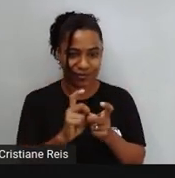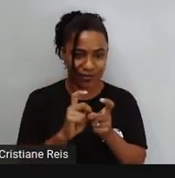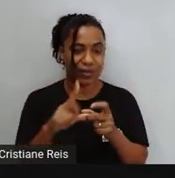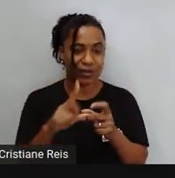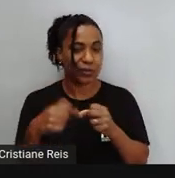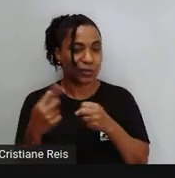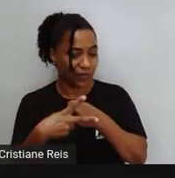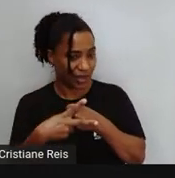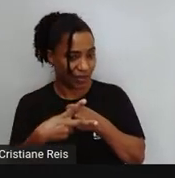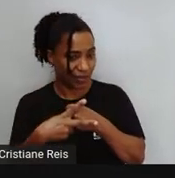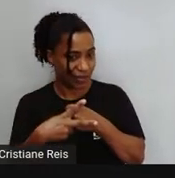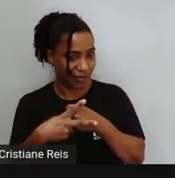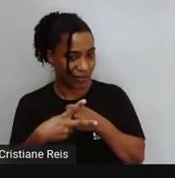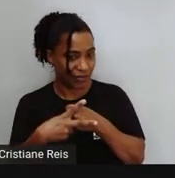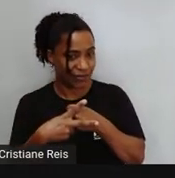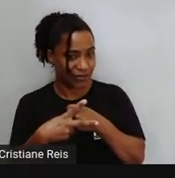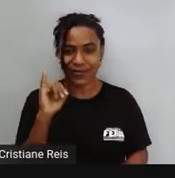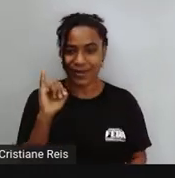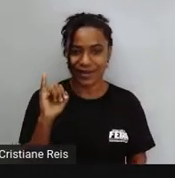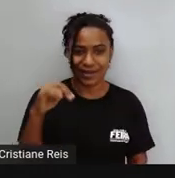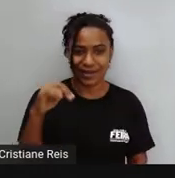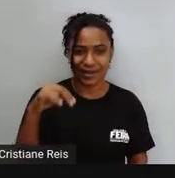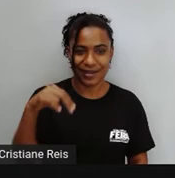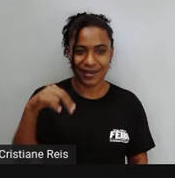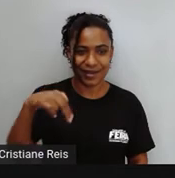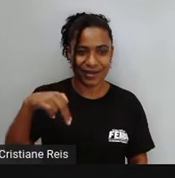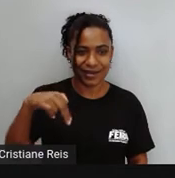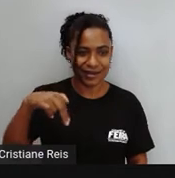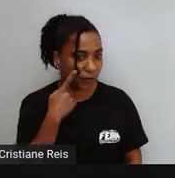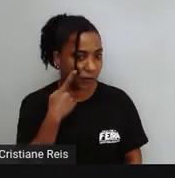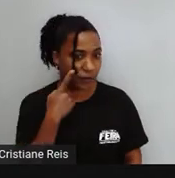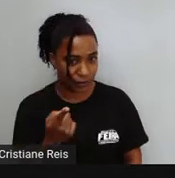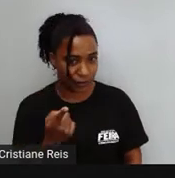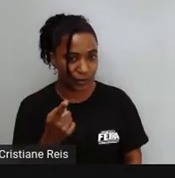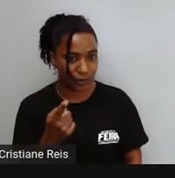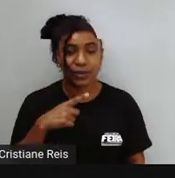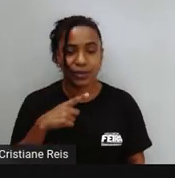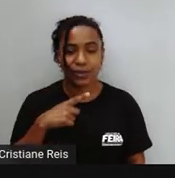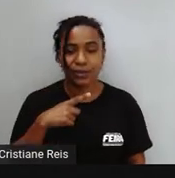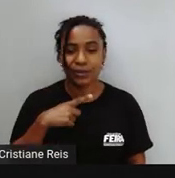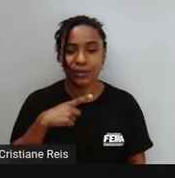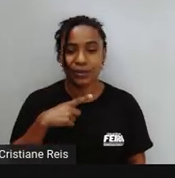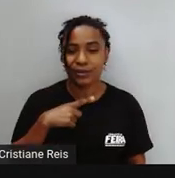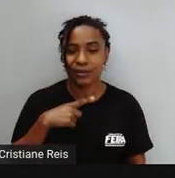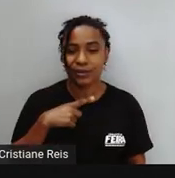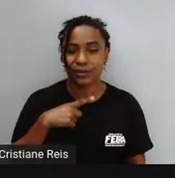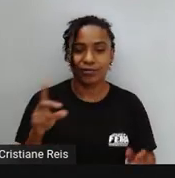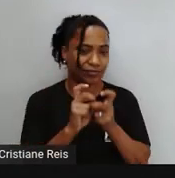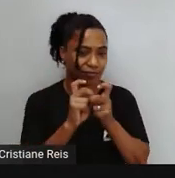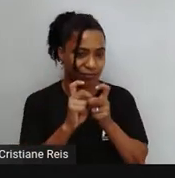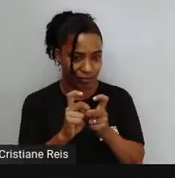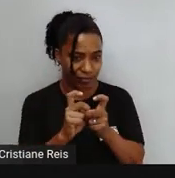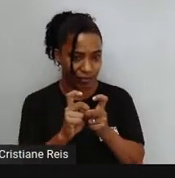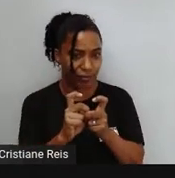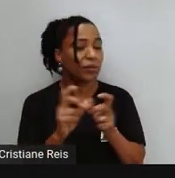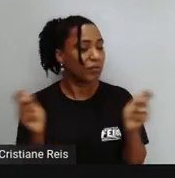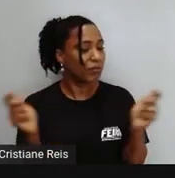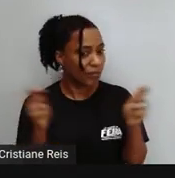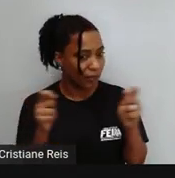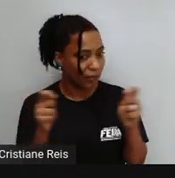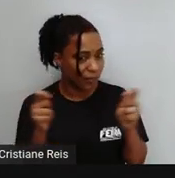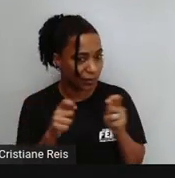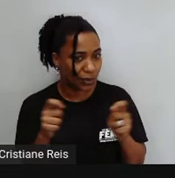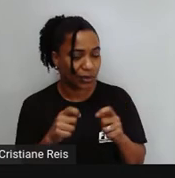ing Ok, students? Então após as preposições Também devemos utilizar Os